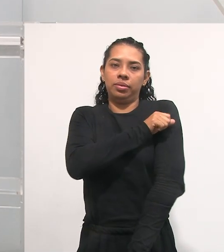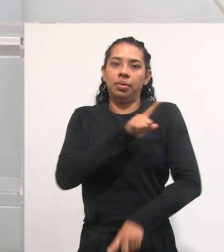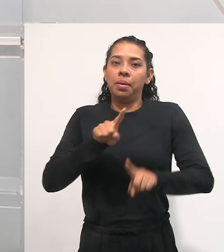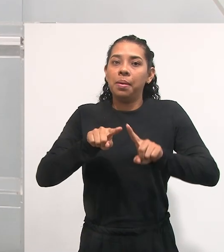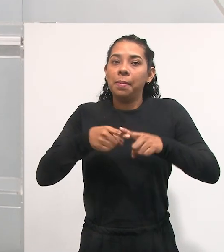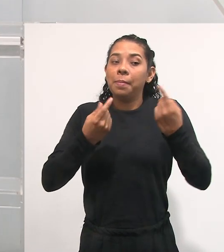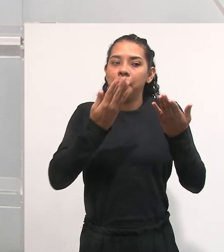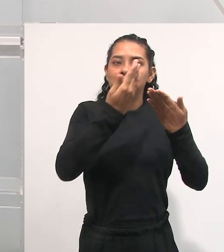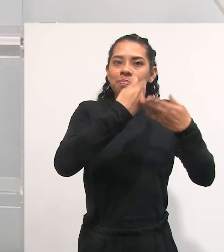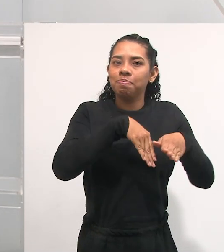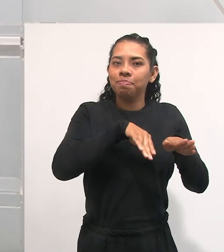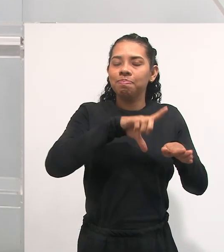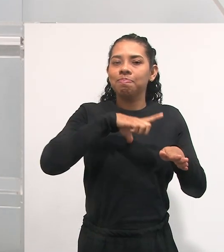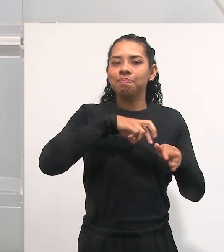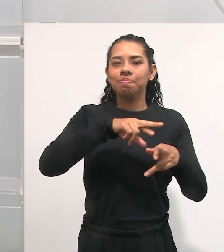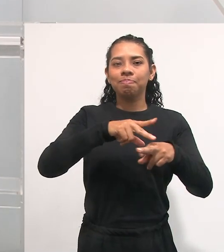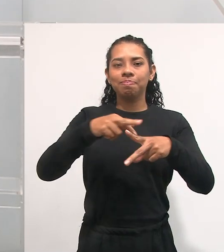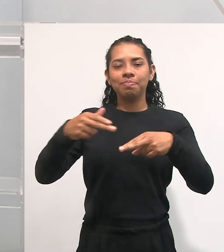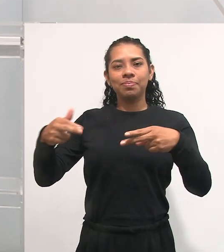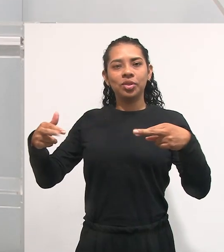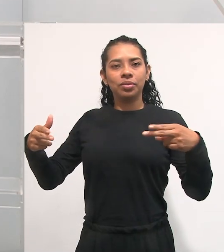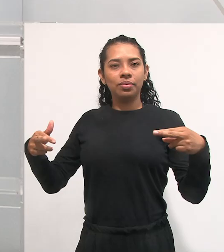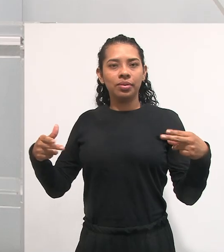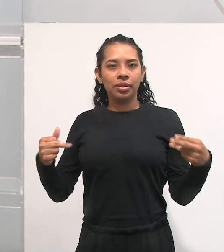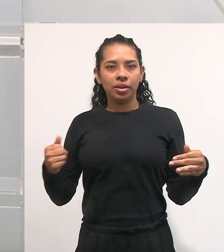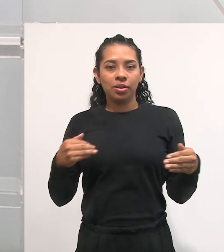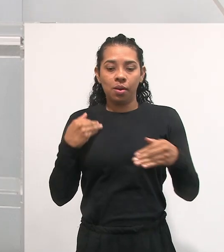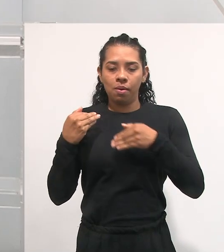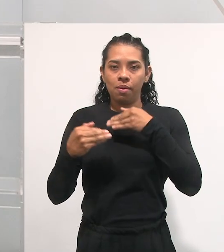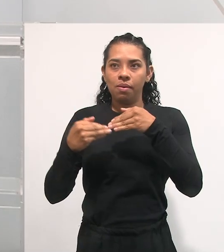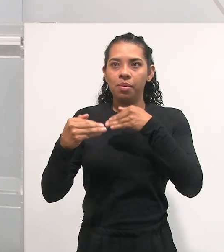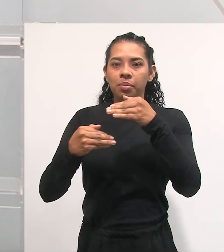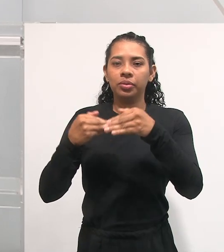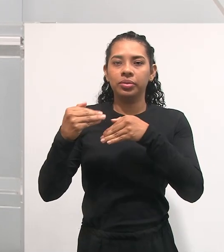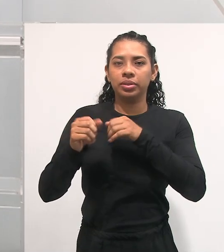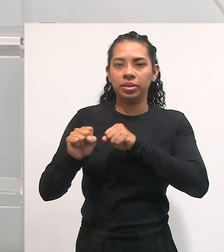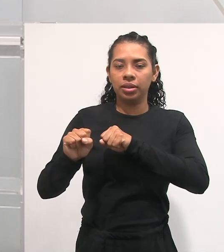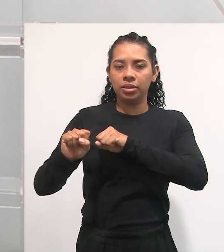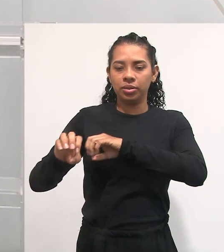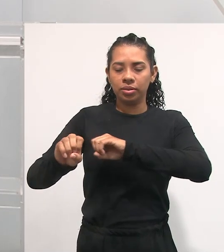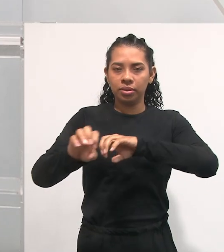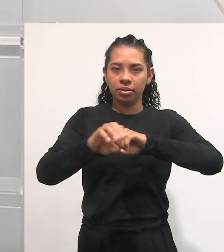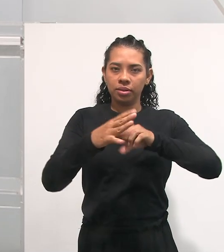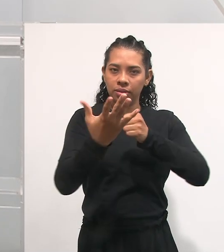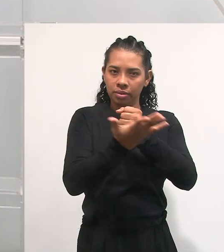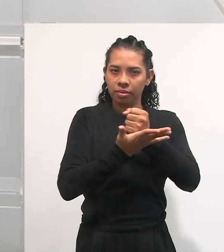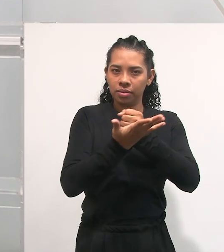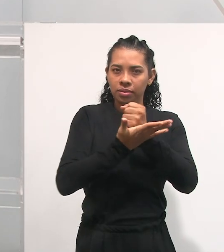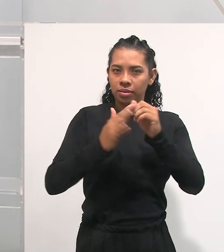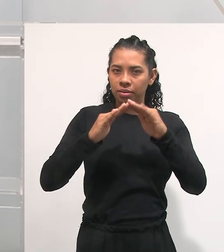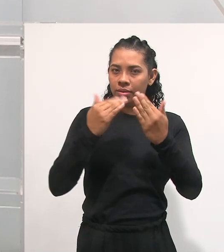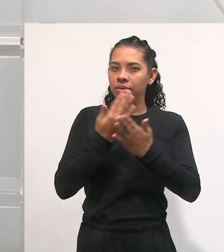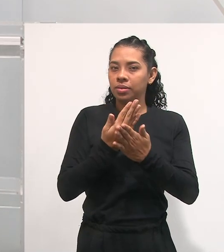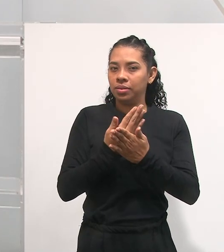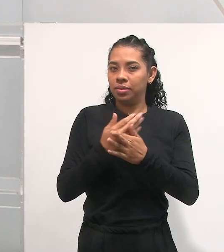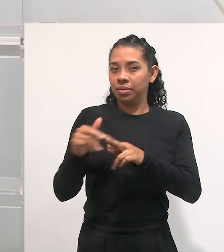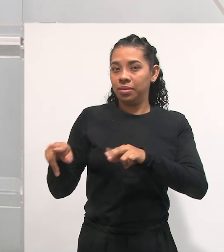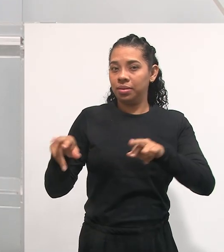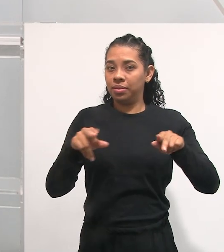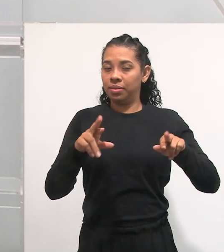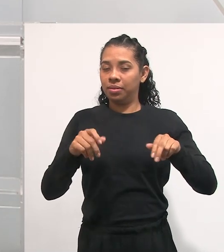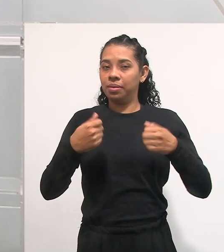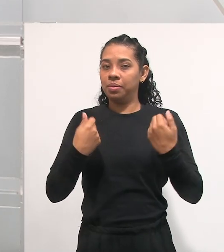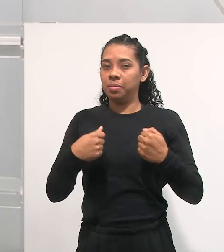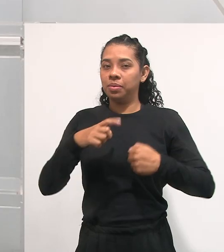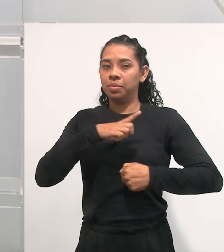Especialmente a avaliação, os processos avaliativos na educação básica. A gente precisa estabelecer